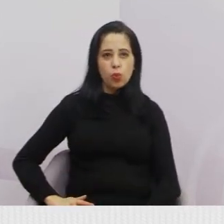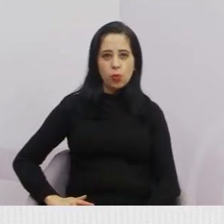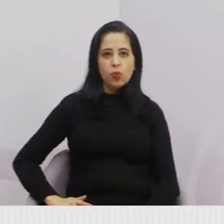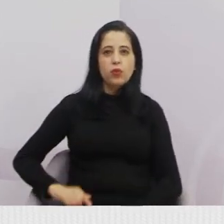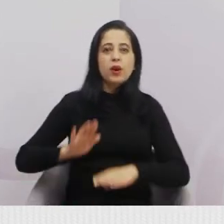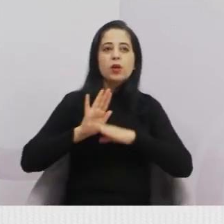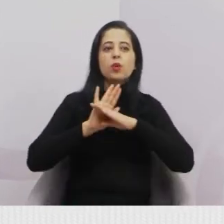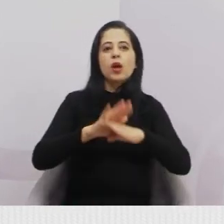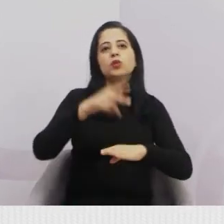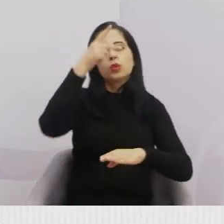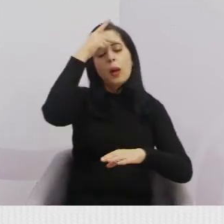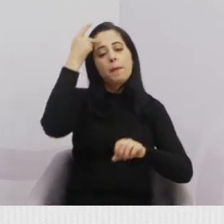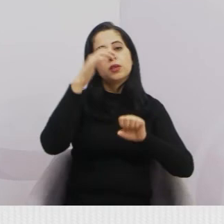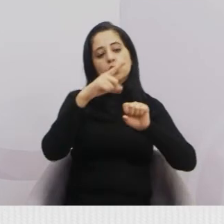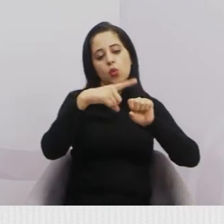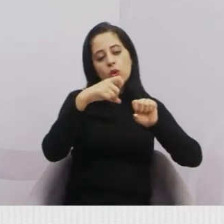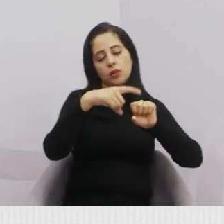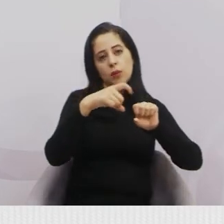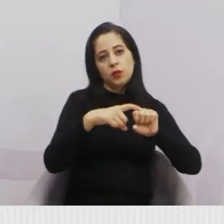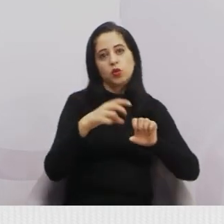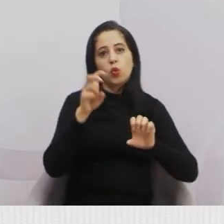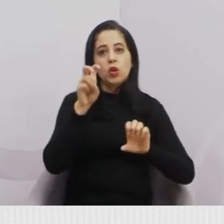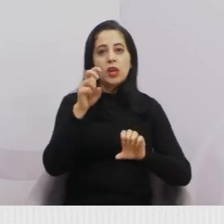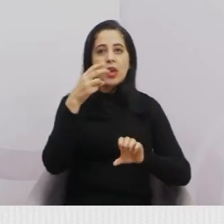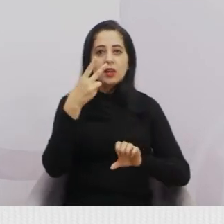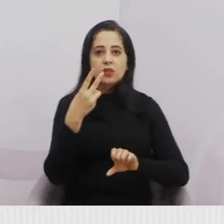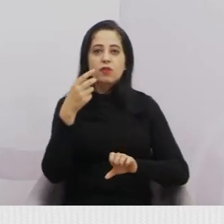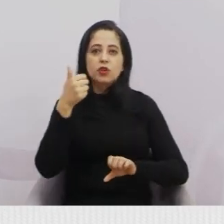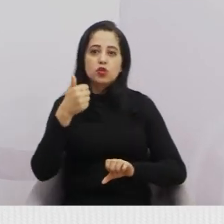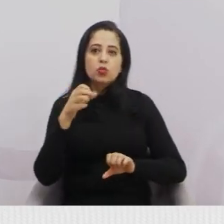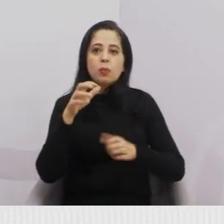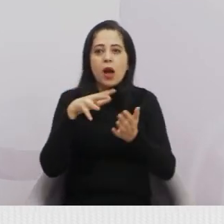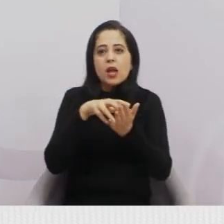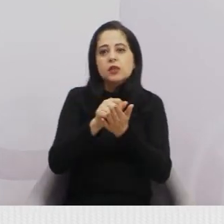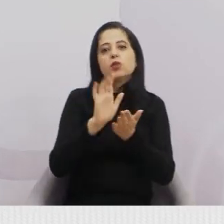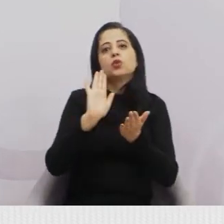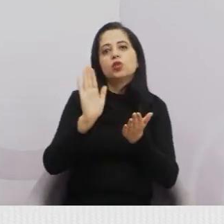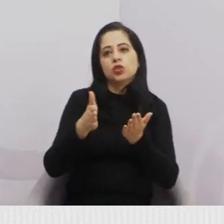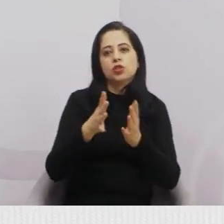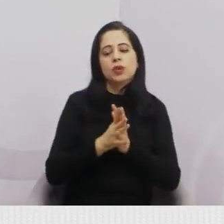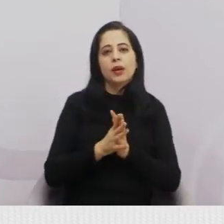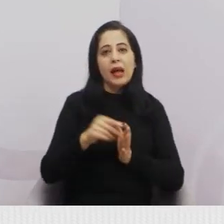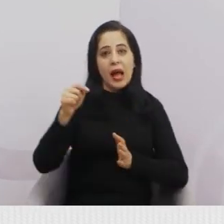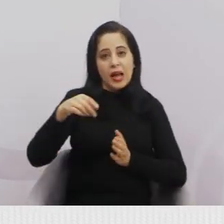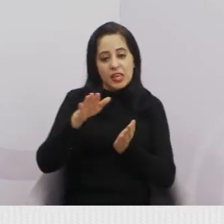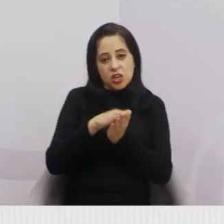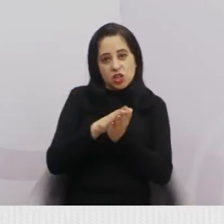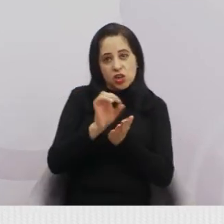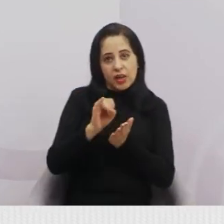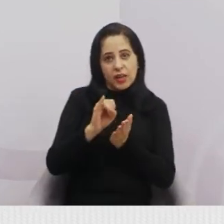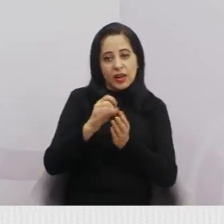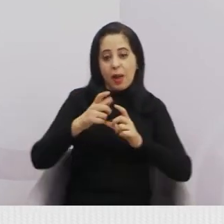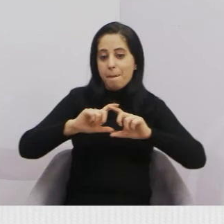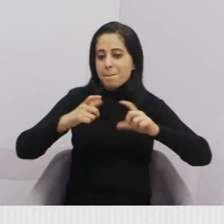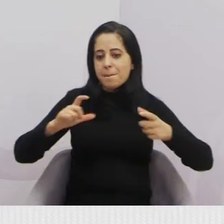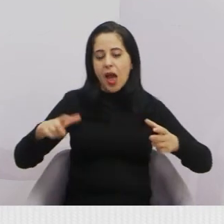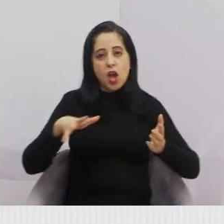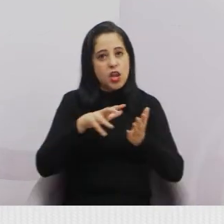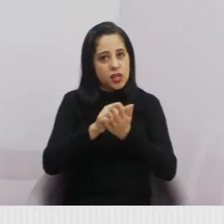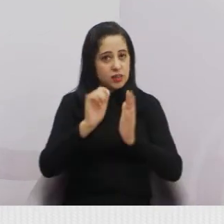521 inscrições, talvez seja o município com o maior número de cadastrados.